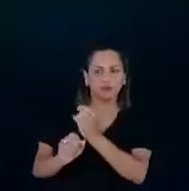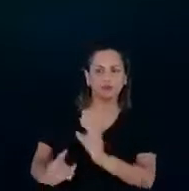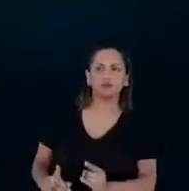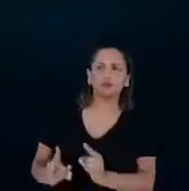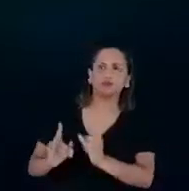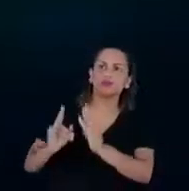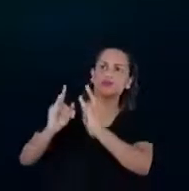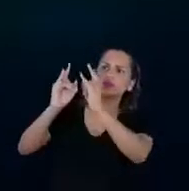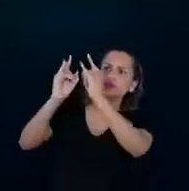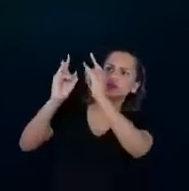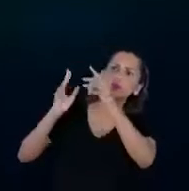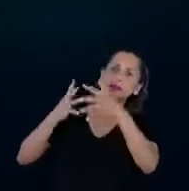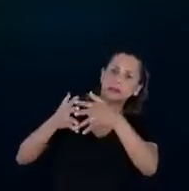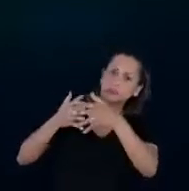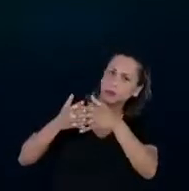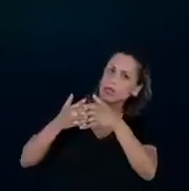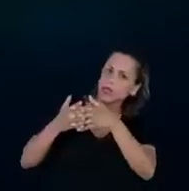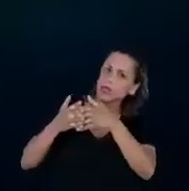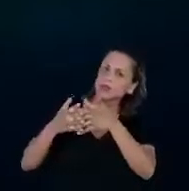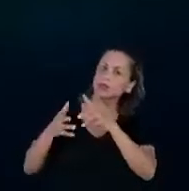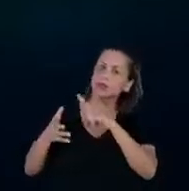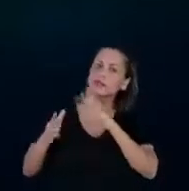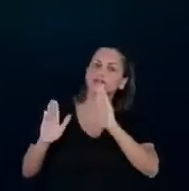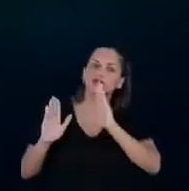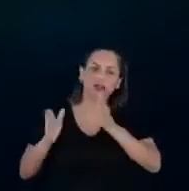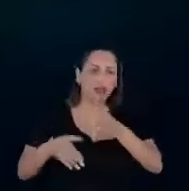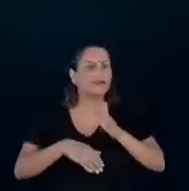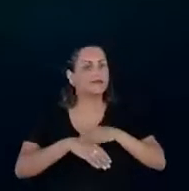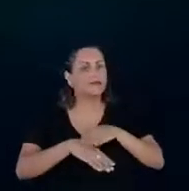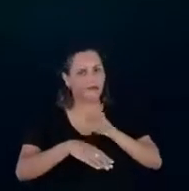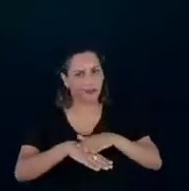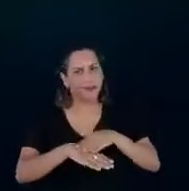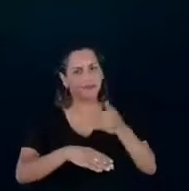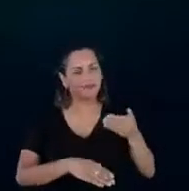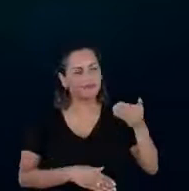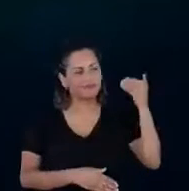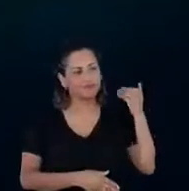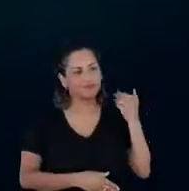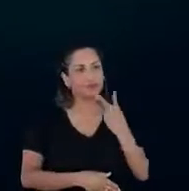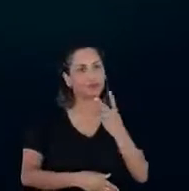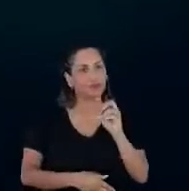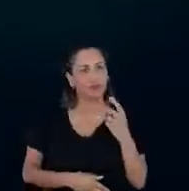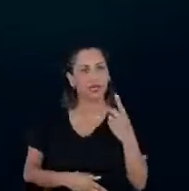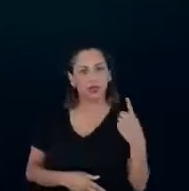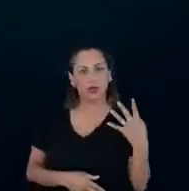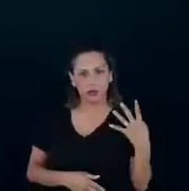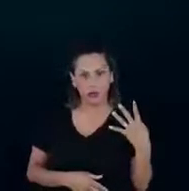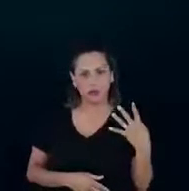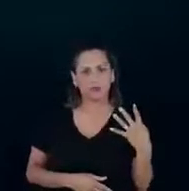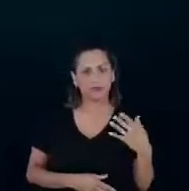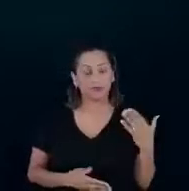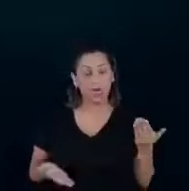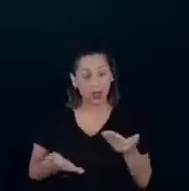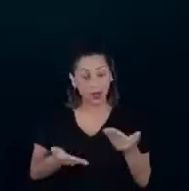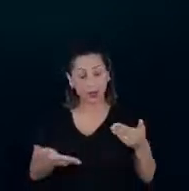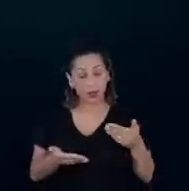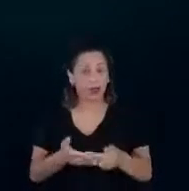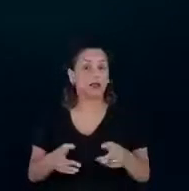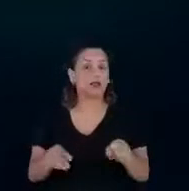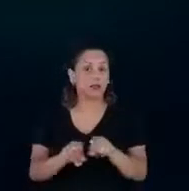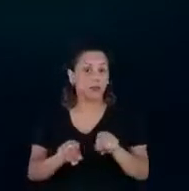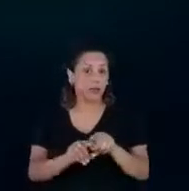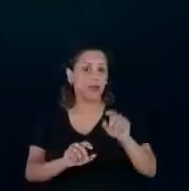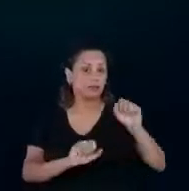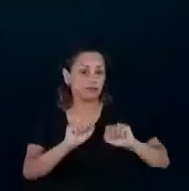adicional e a gente já faz isso desde 2014 e agora, recentemente, a gente fazia para instalações comerciais,